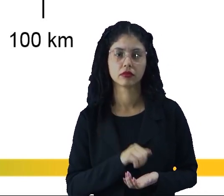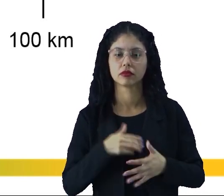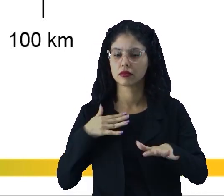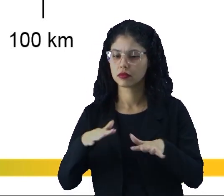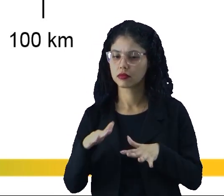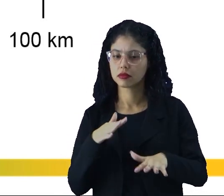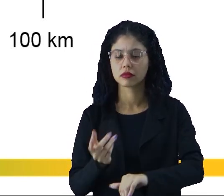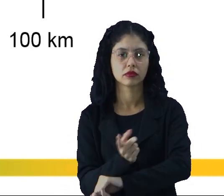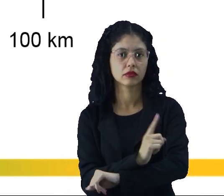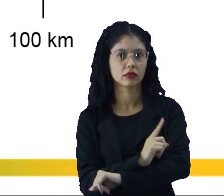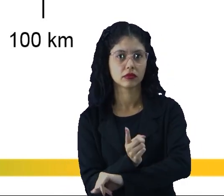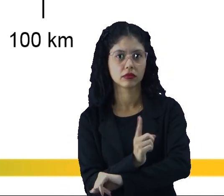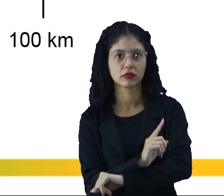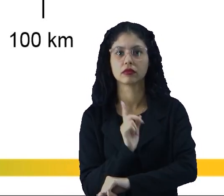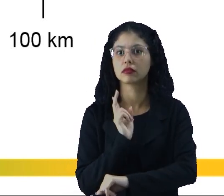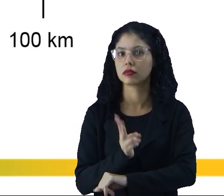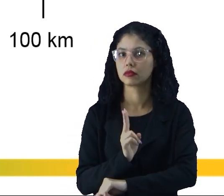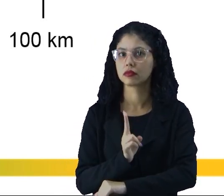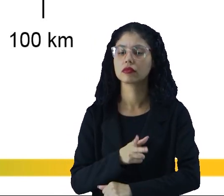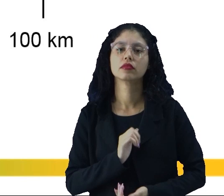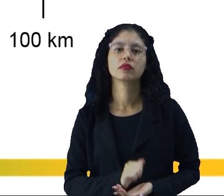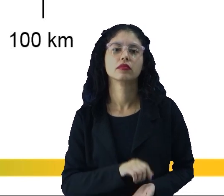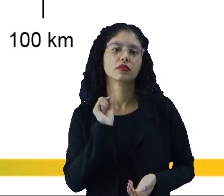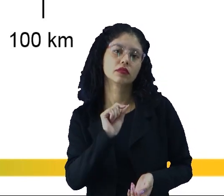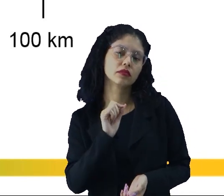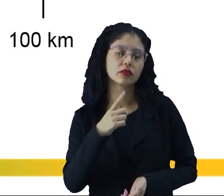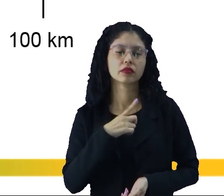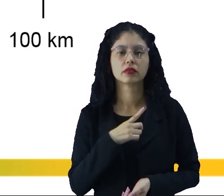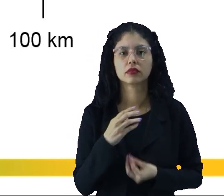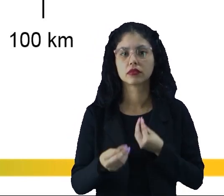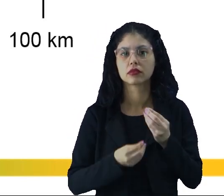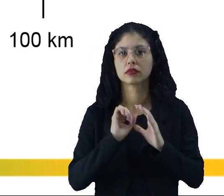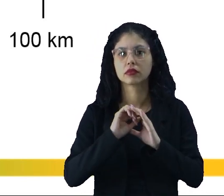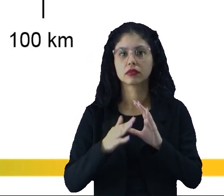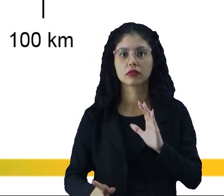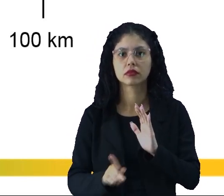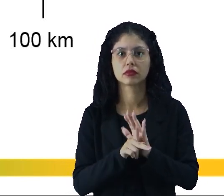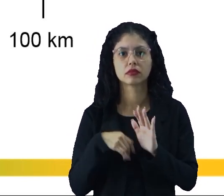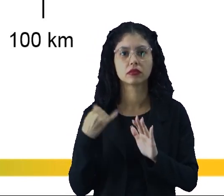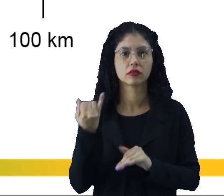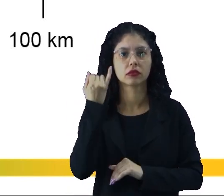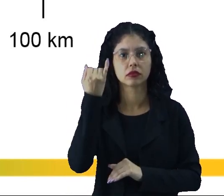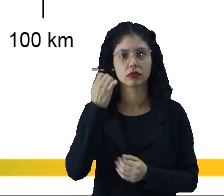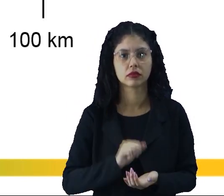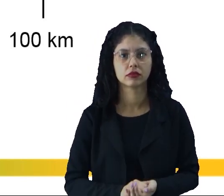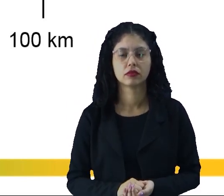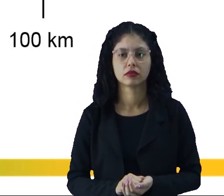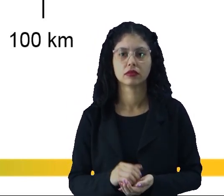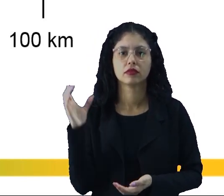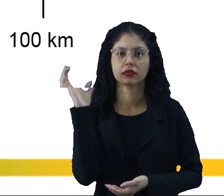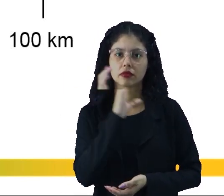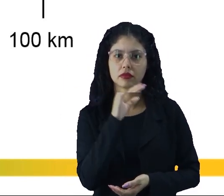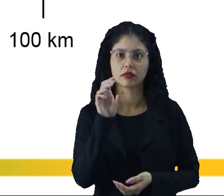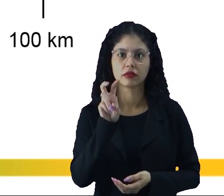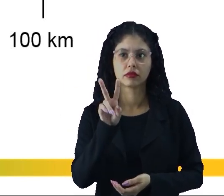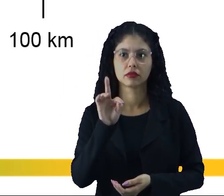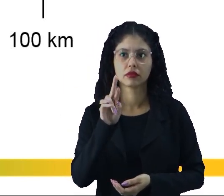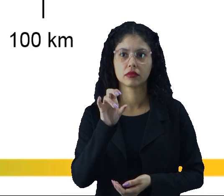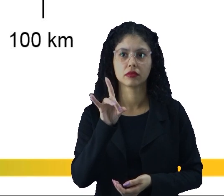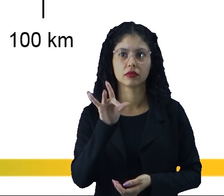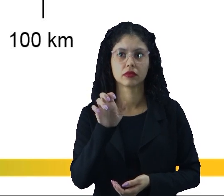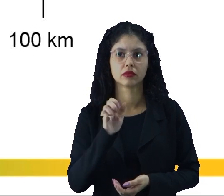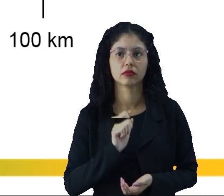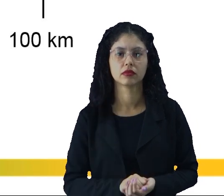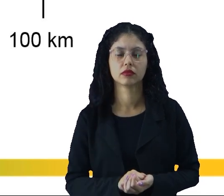movimento retilíneo uniforme, o que nós temos aqui como característica principal? Velocidade. Isso mesmo,